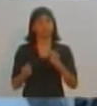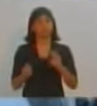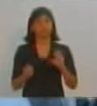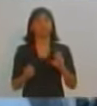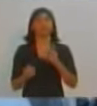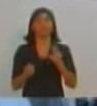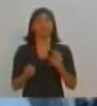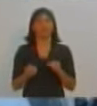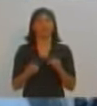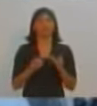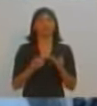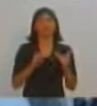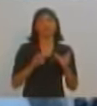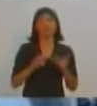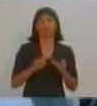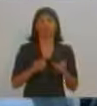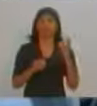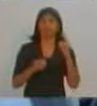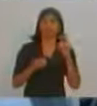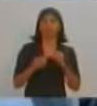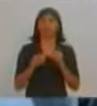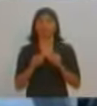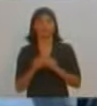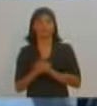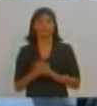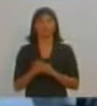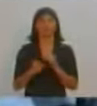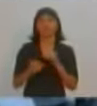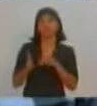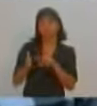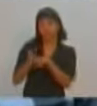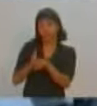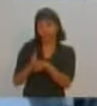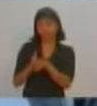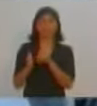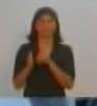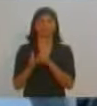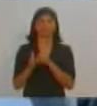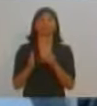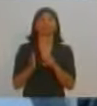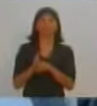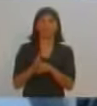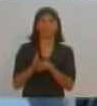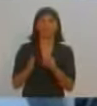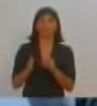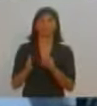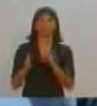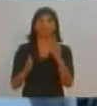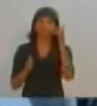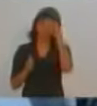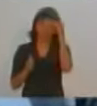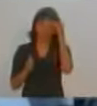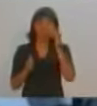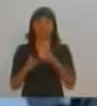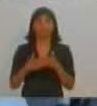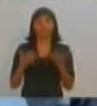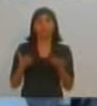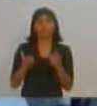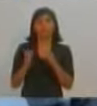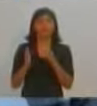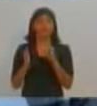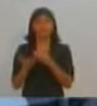na Vila Paula Roberto, aqui em Presidente Prudente. Eu gostaria de fazer uma pergunta para os candidatos da prefeita aqui da cidade. Quais seriam as